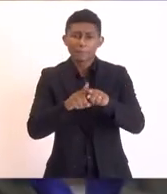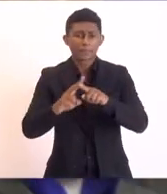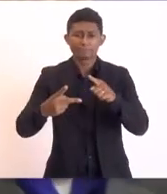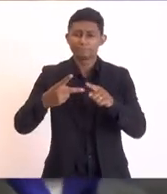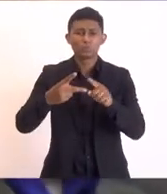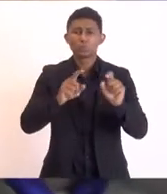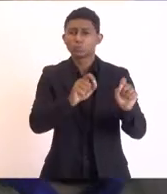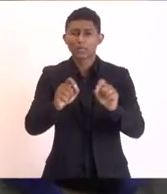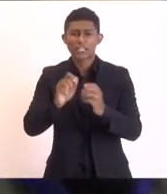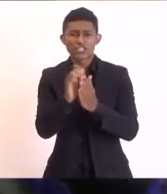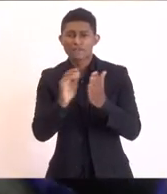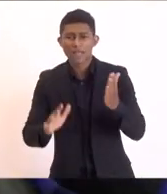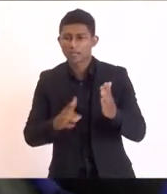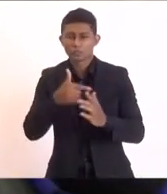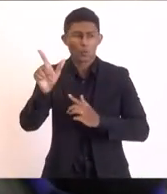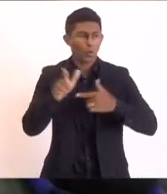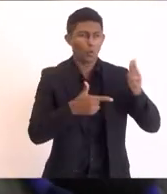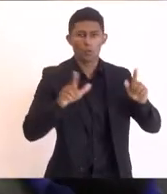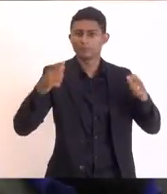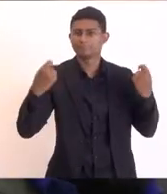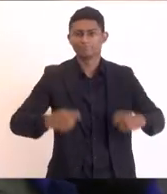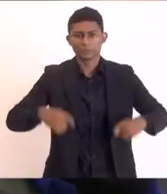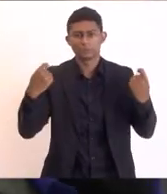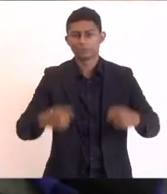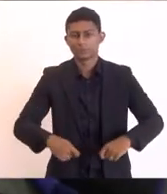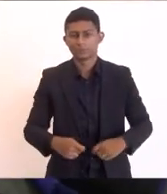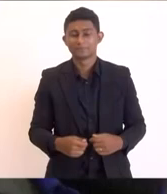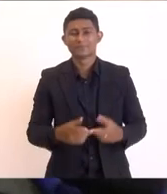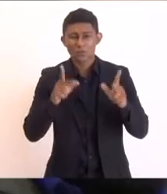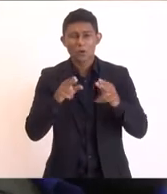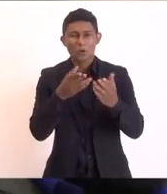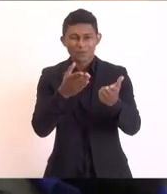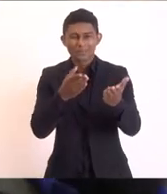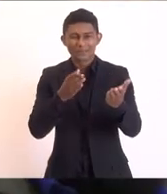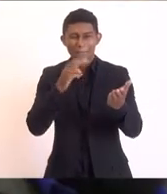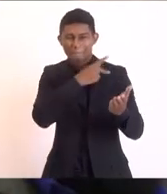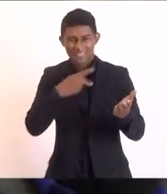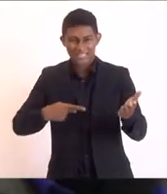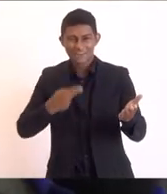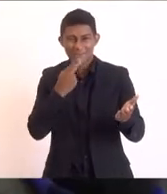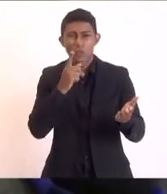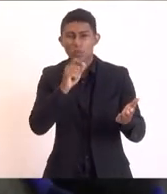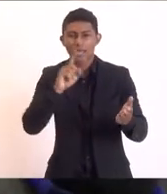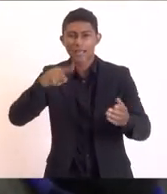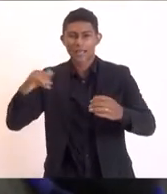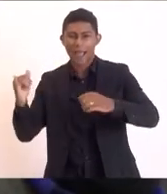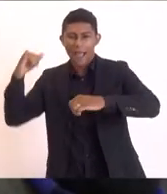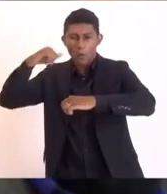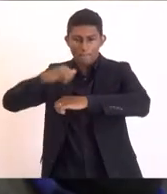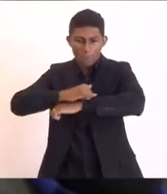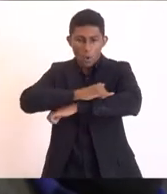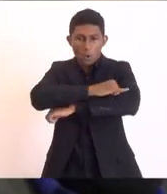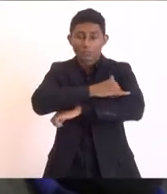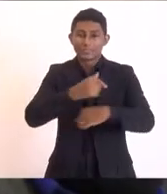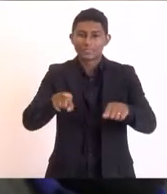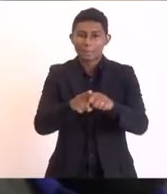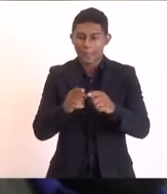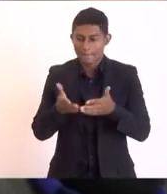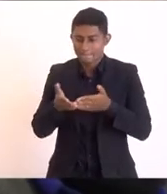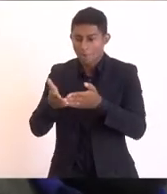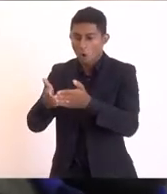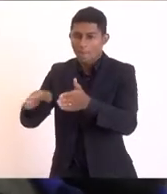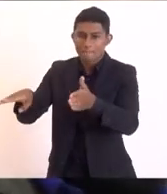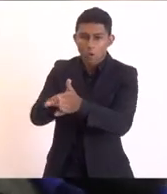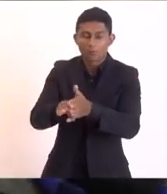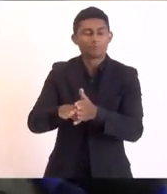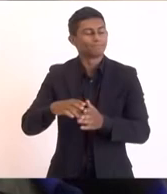produtivas aqui na região das Baixadas de Toragem e aí como o André tem dito o aeroporto e o porto são as coisas fundamentais o porto hoje